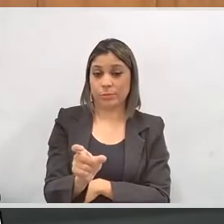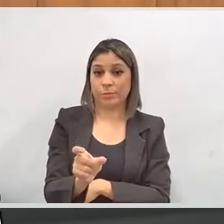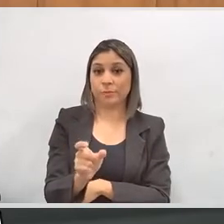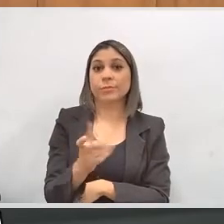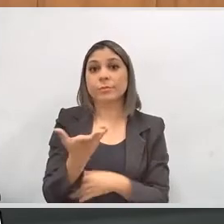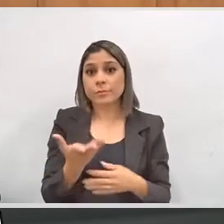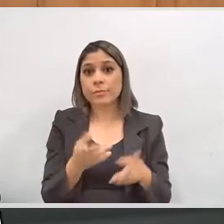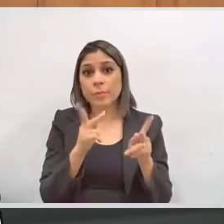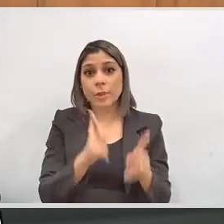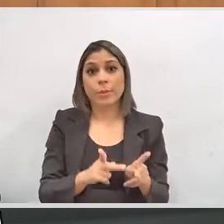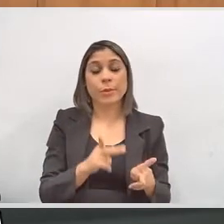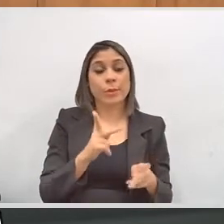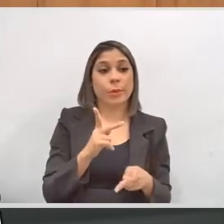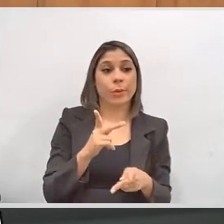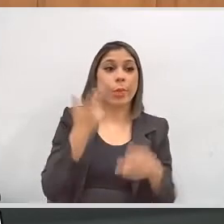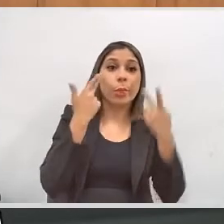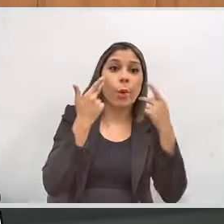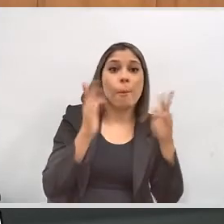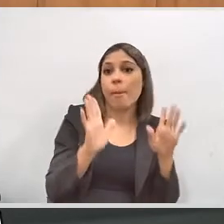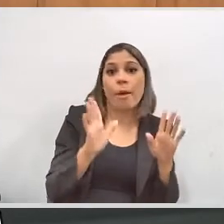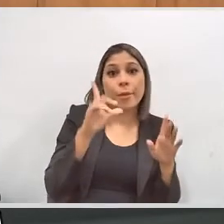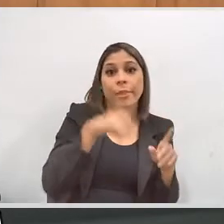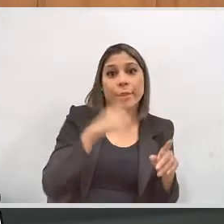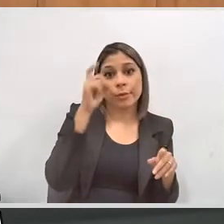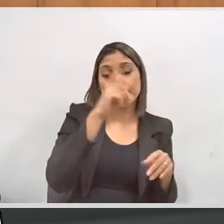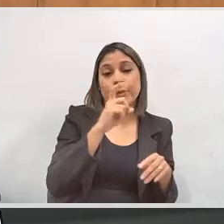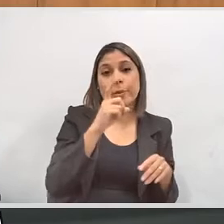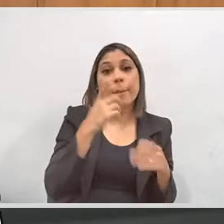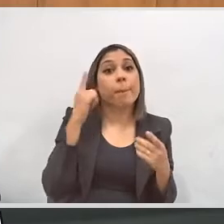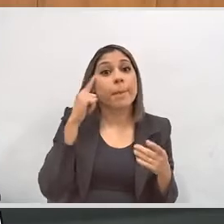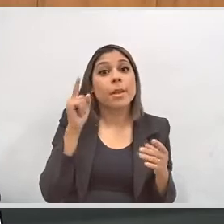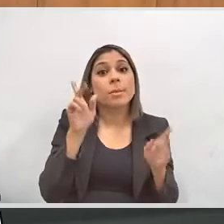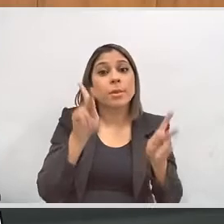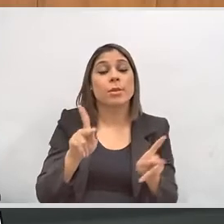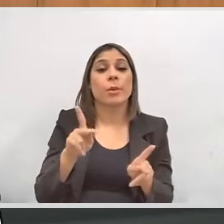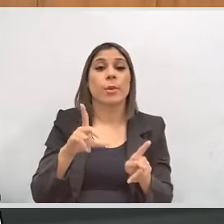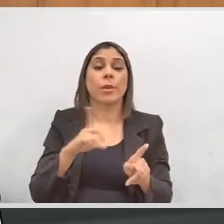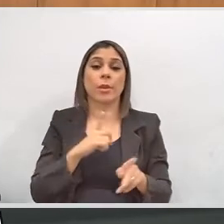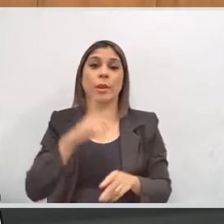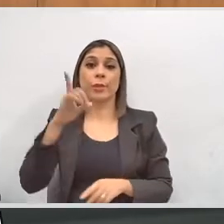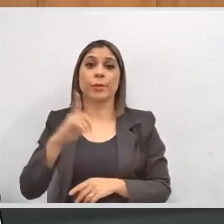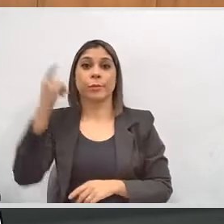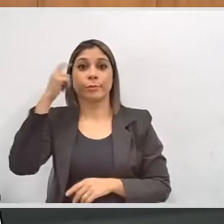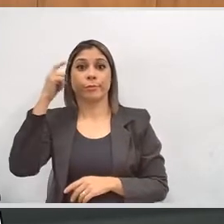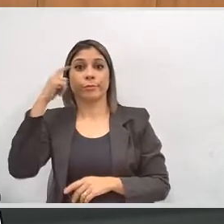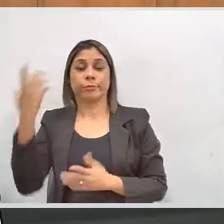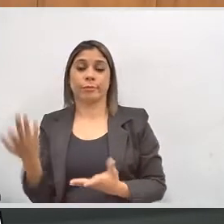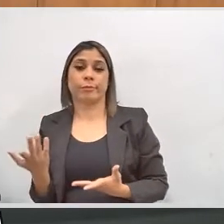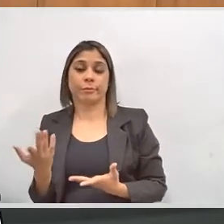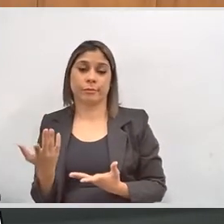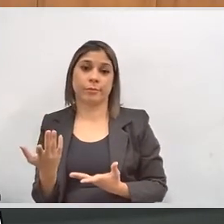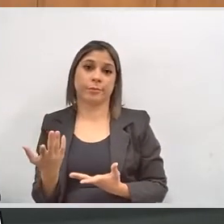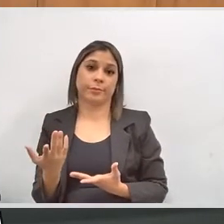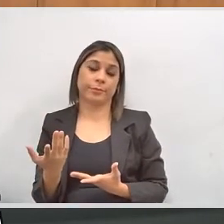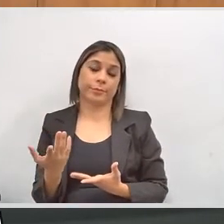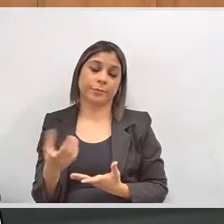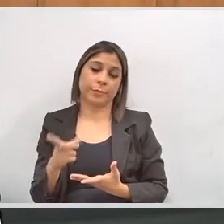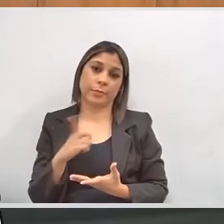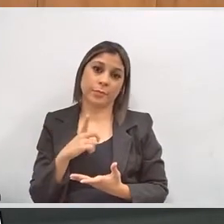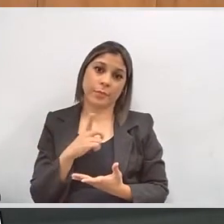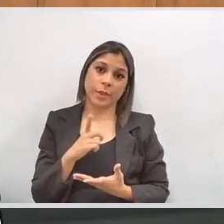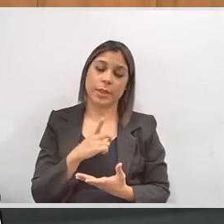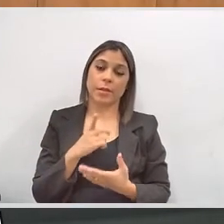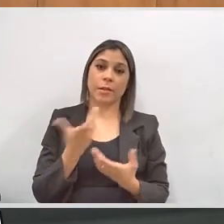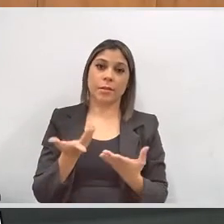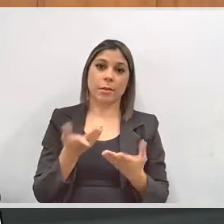tidas como normais vão ter dificuldade e muitas ervas, imagina as pessoas com deficiência intelectual que têm esse direito, que manifestam a vontade,